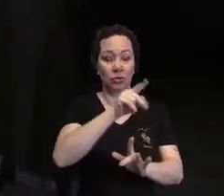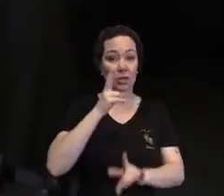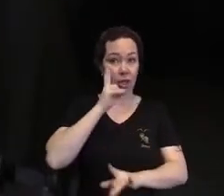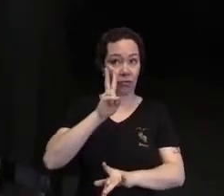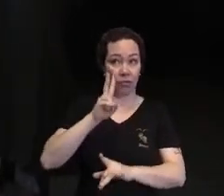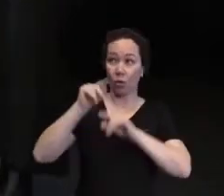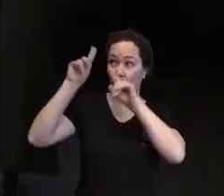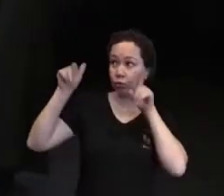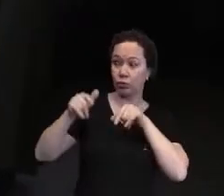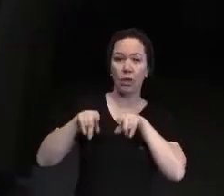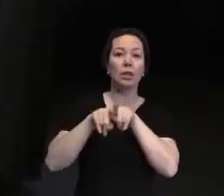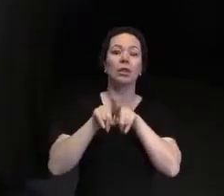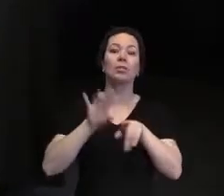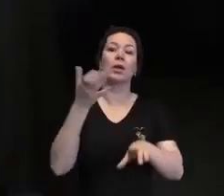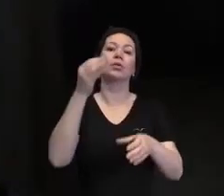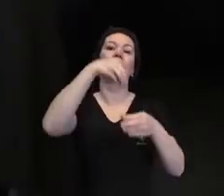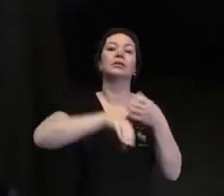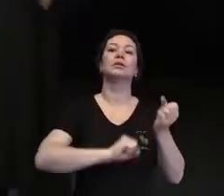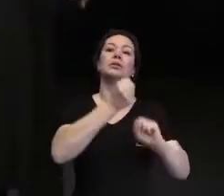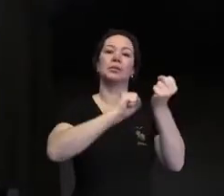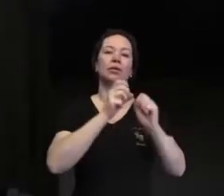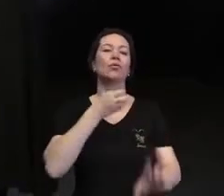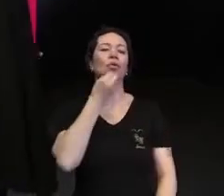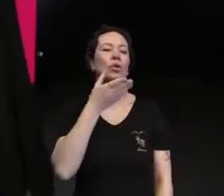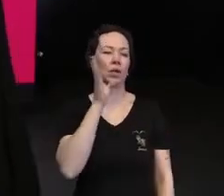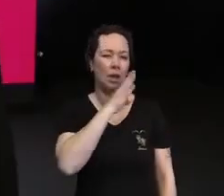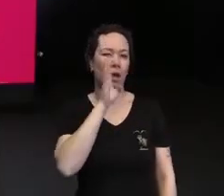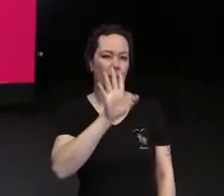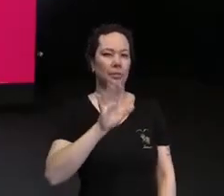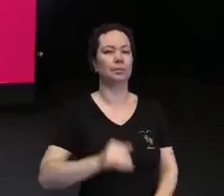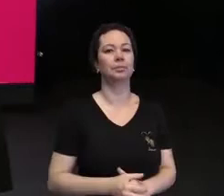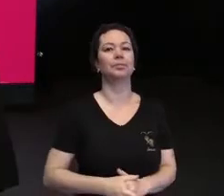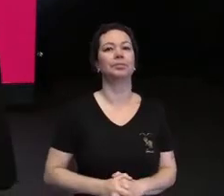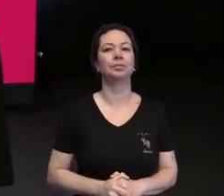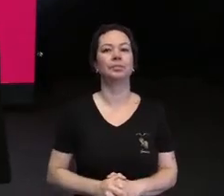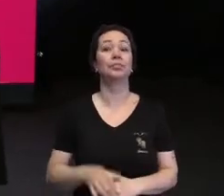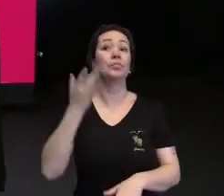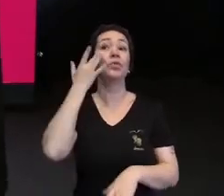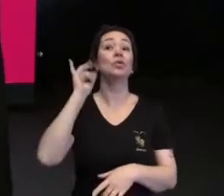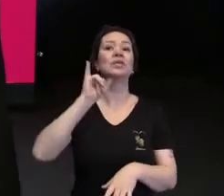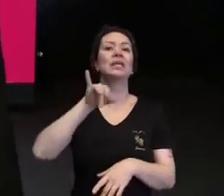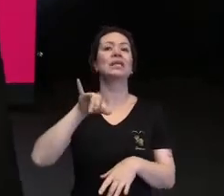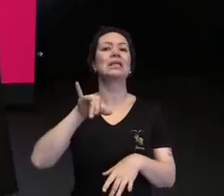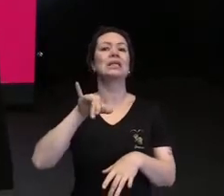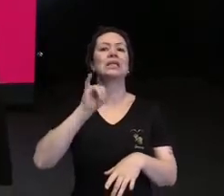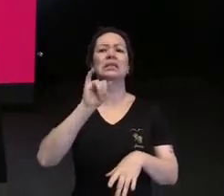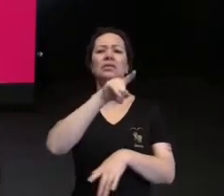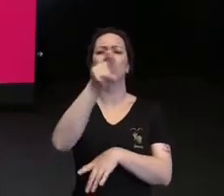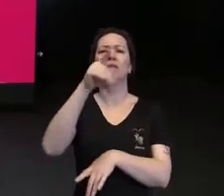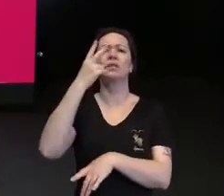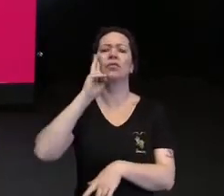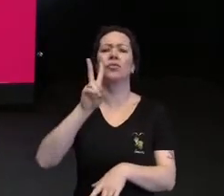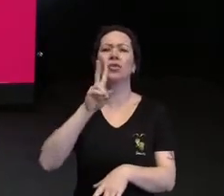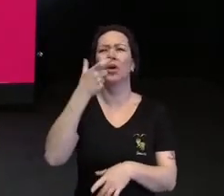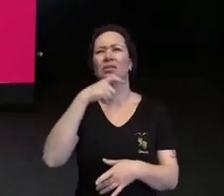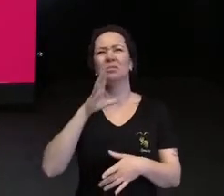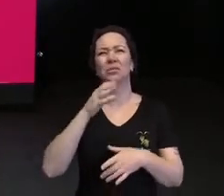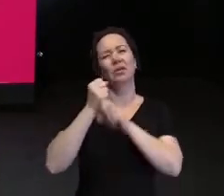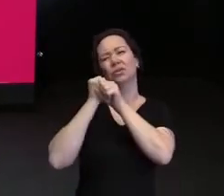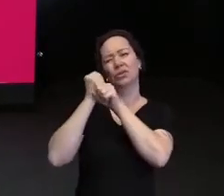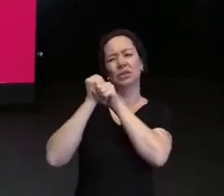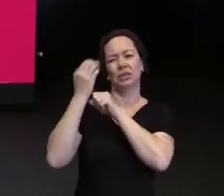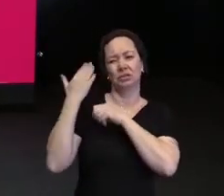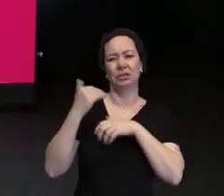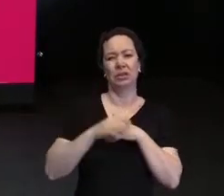também acontece nas empresas. Vou contar um caso rapidinho aqui. Eu não sei se quem viu, mas há uns anos atrás